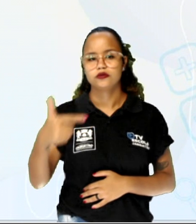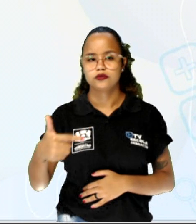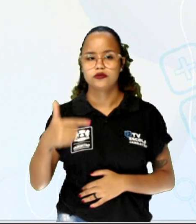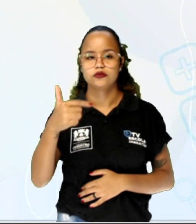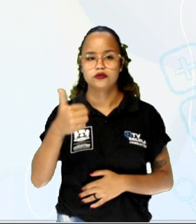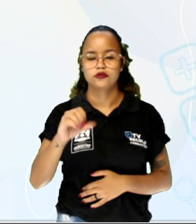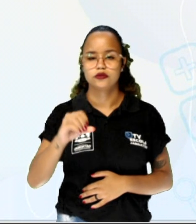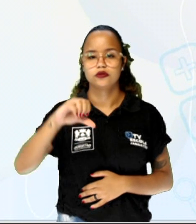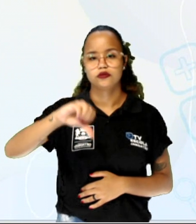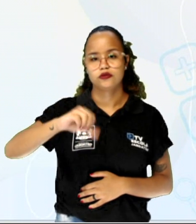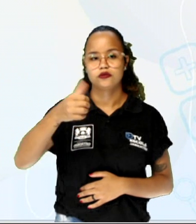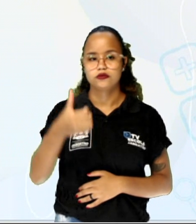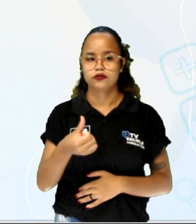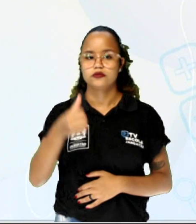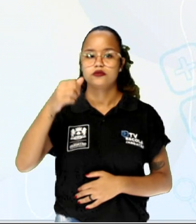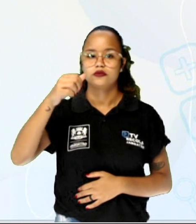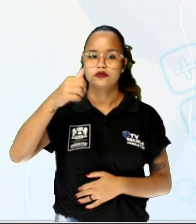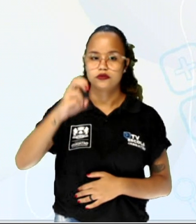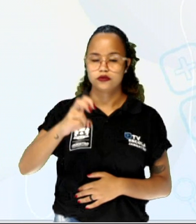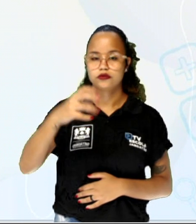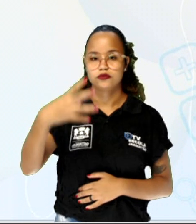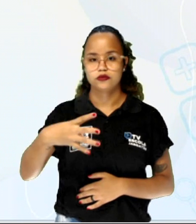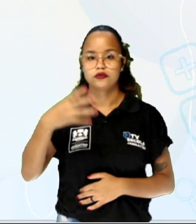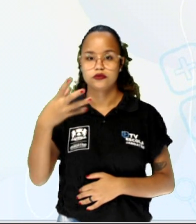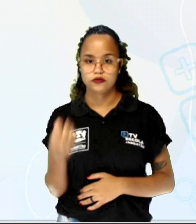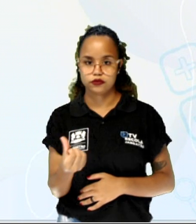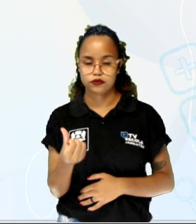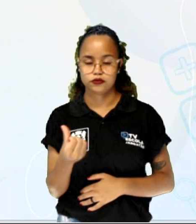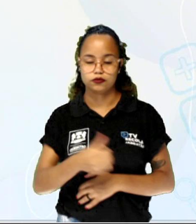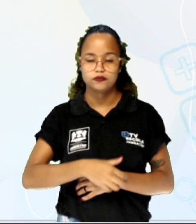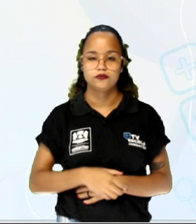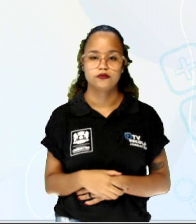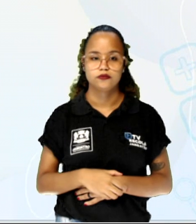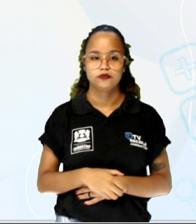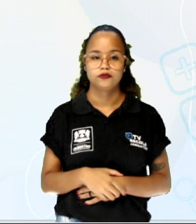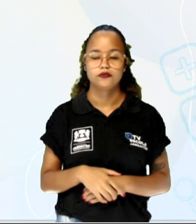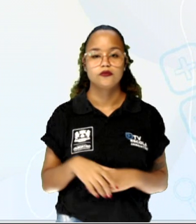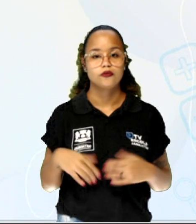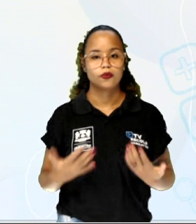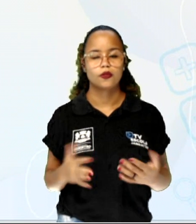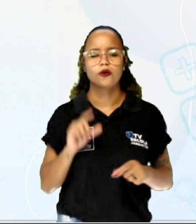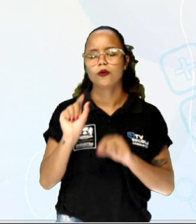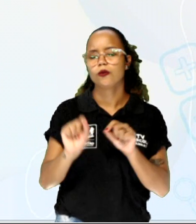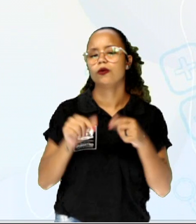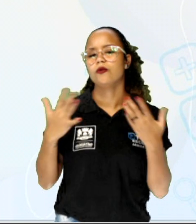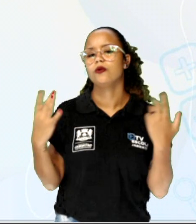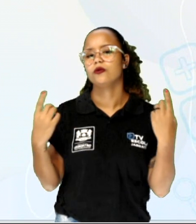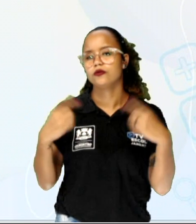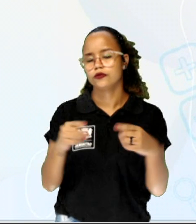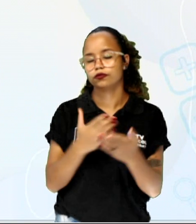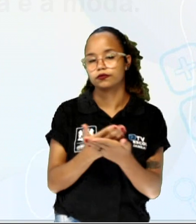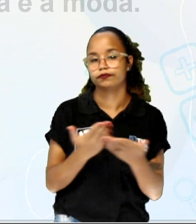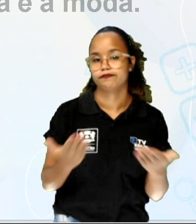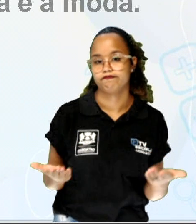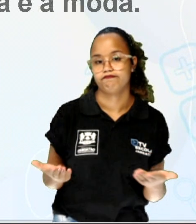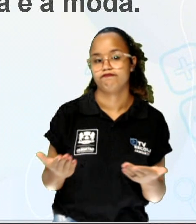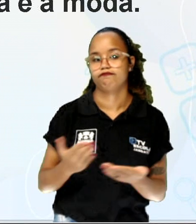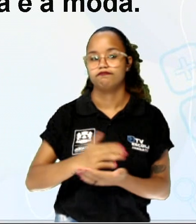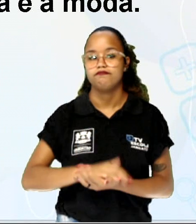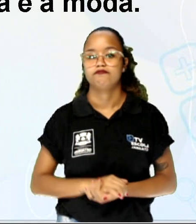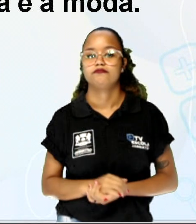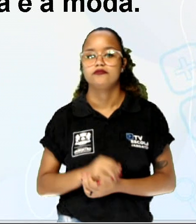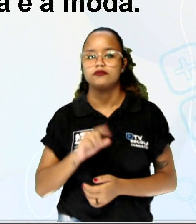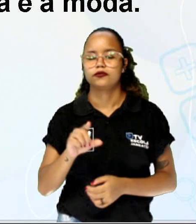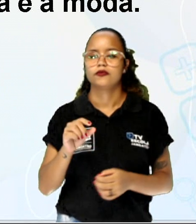10, 9, 6, 10, 5, 4 e 6, tá? E aí qual é o desafio que vai ficar para você? Que